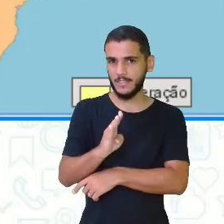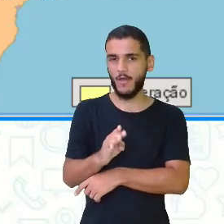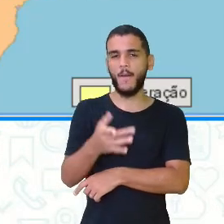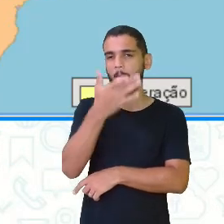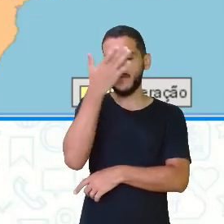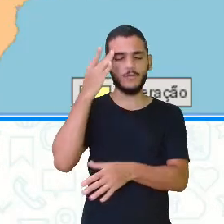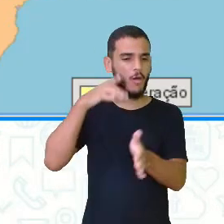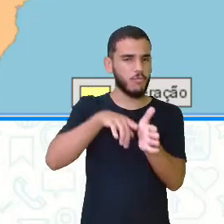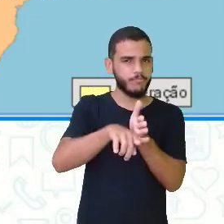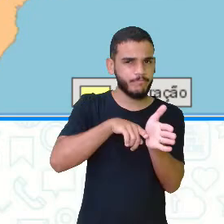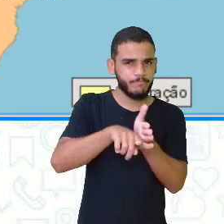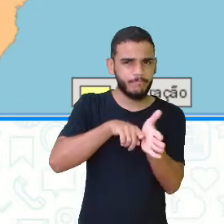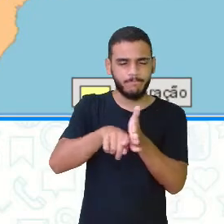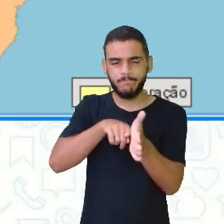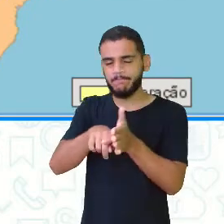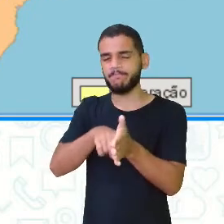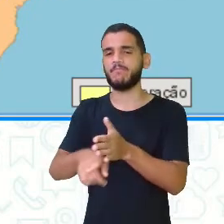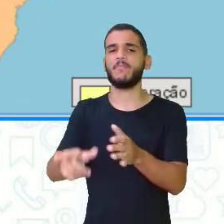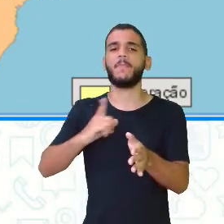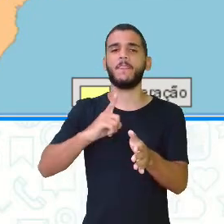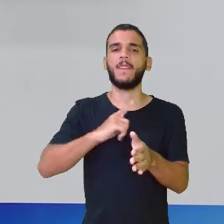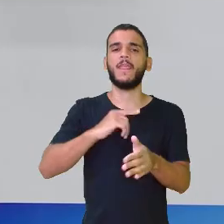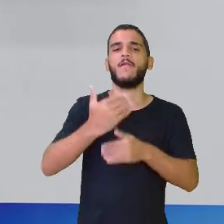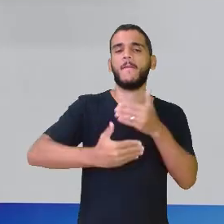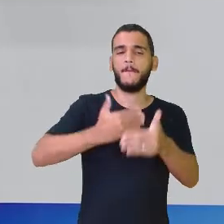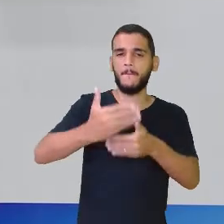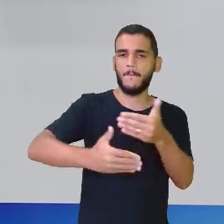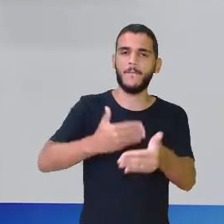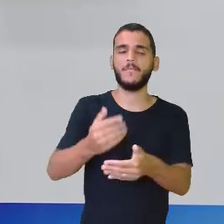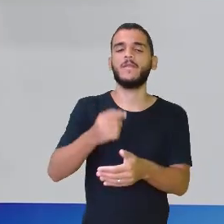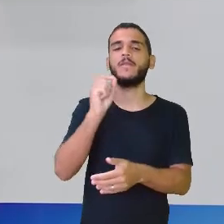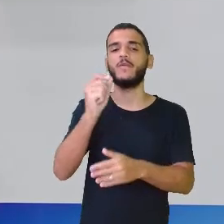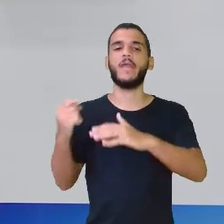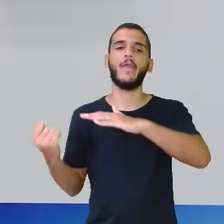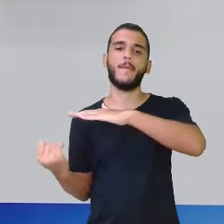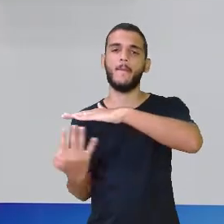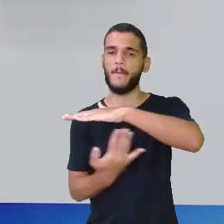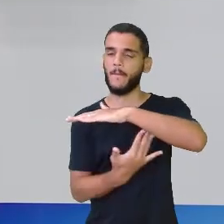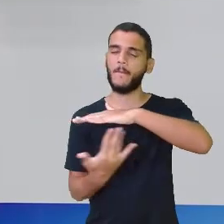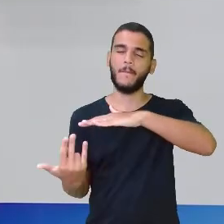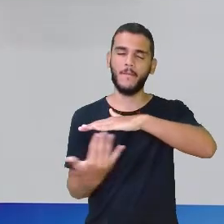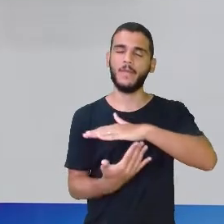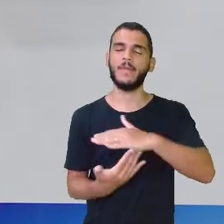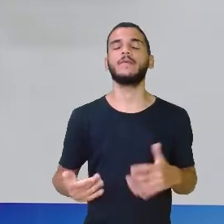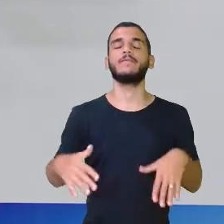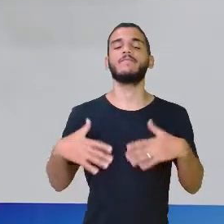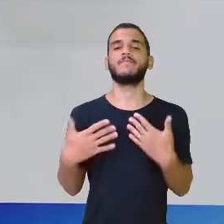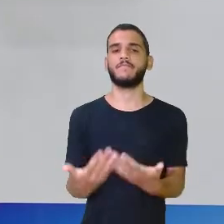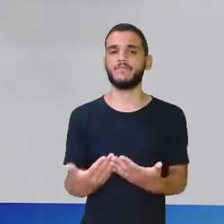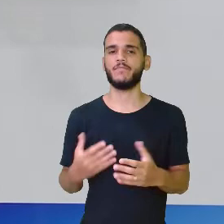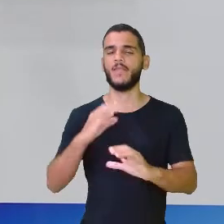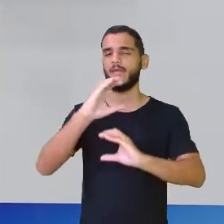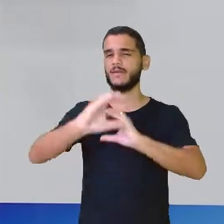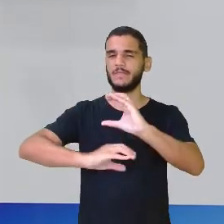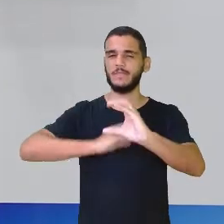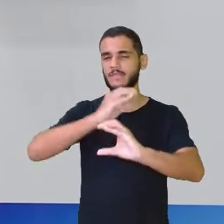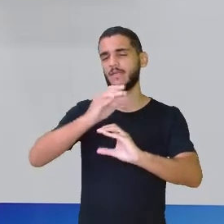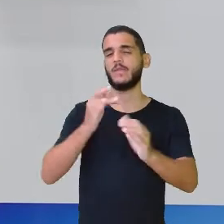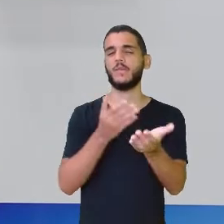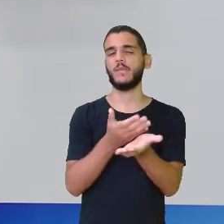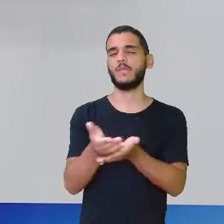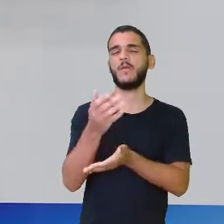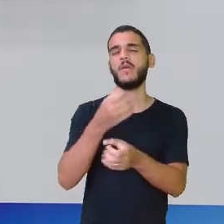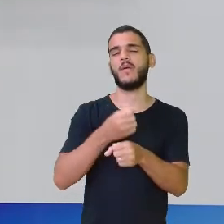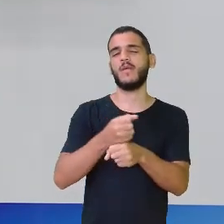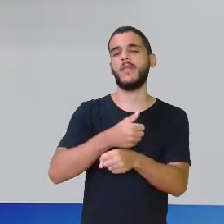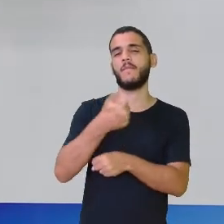esse processo de migração. Aqui eu estou mostrando para vocês no mapa, esse ciclo do ouro que começou lá para o ano de 1700. Esses